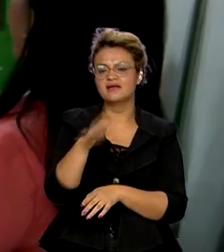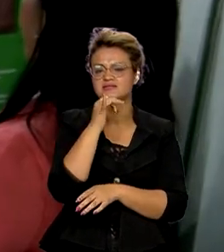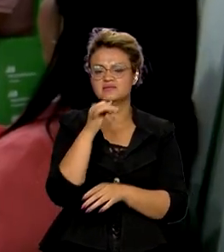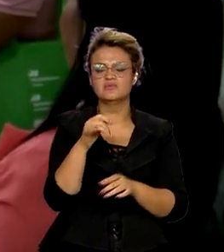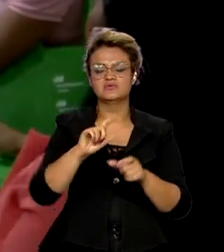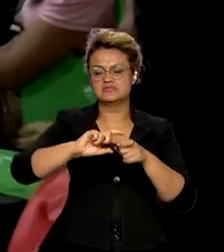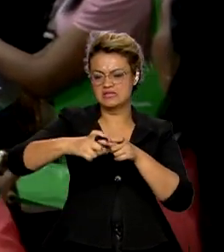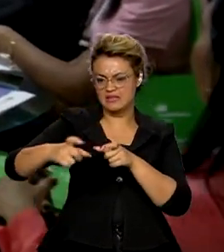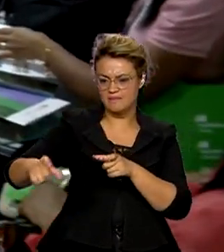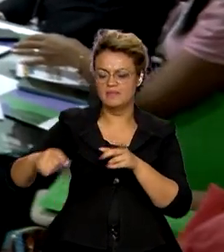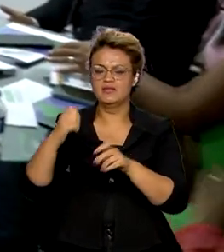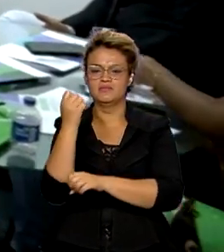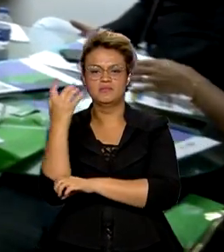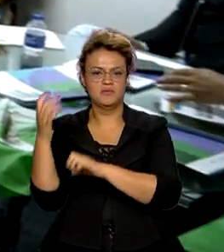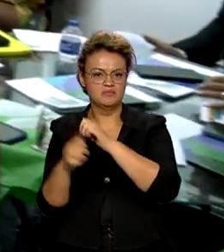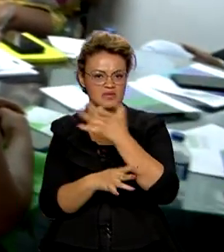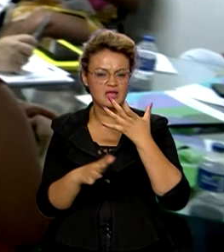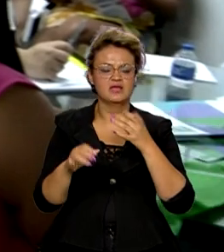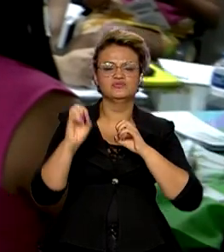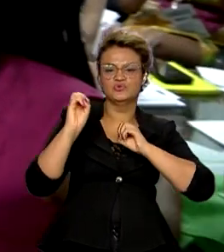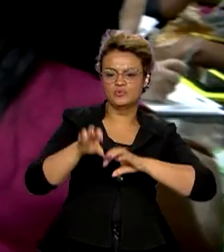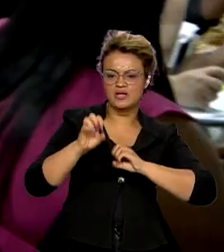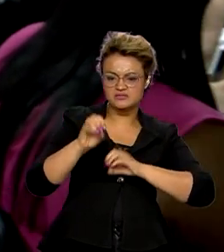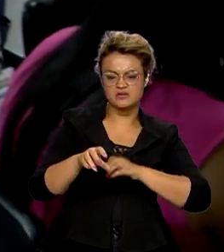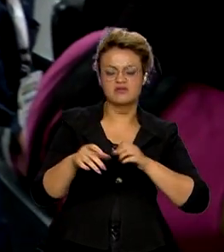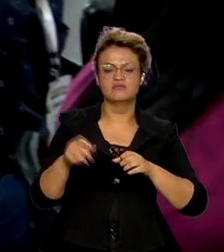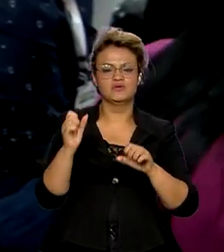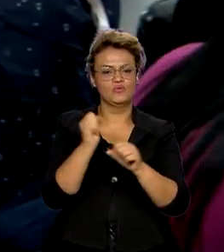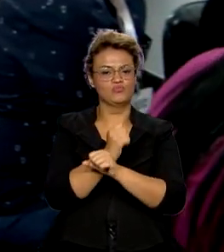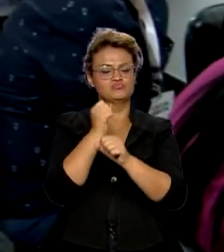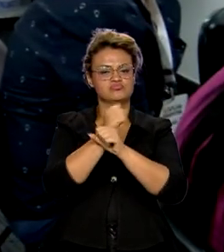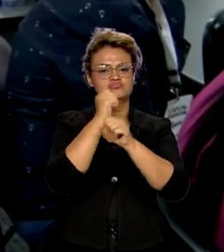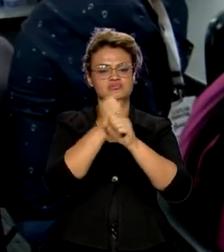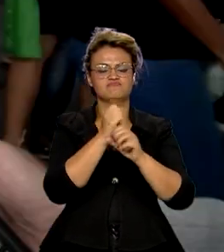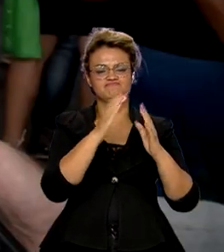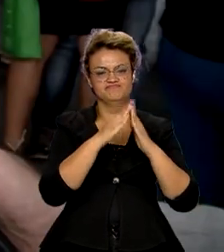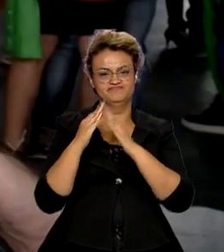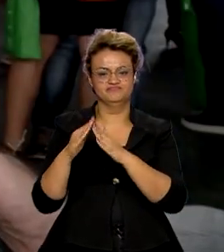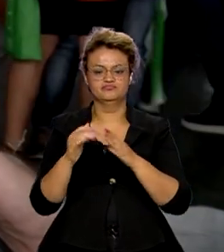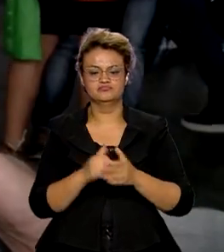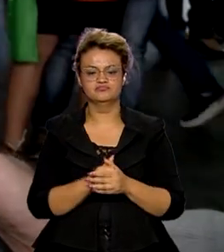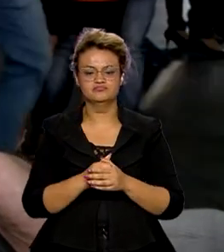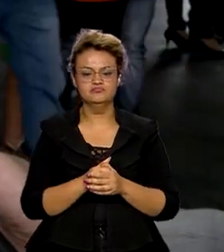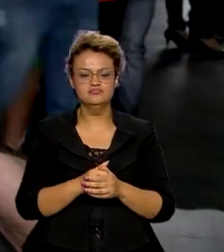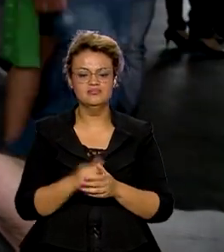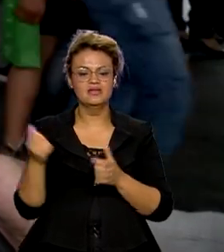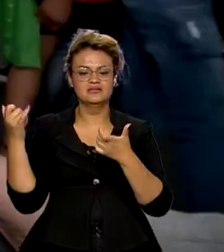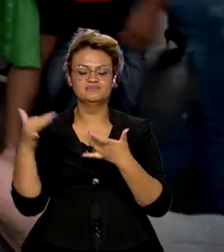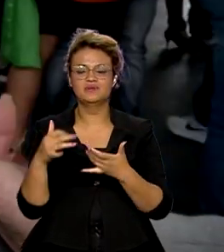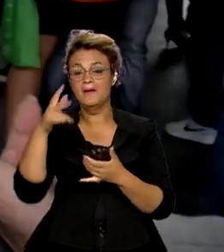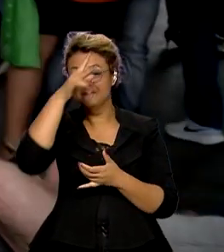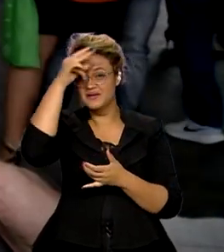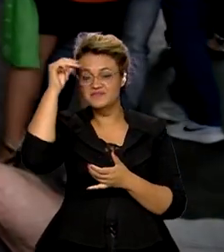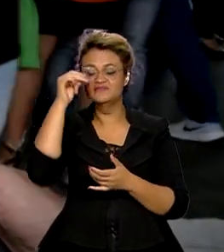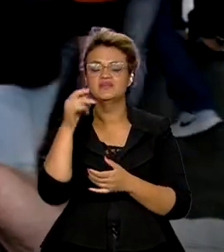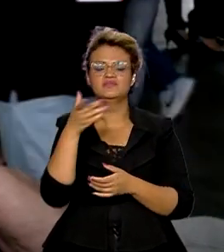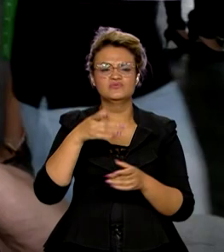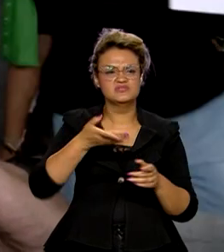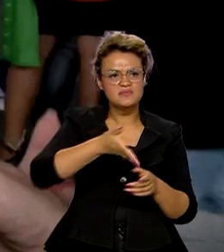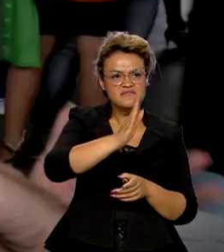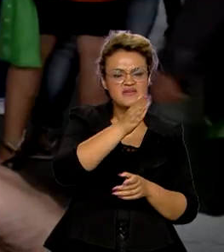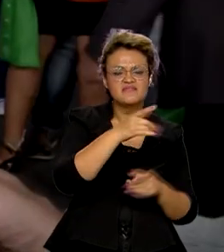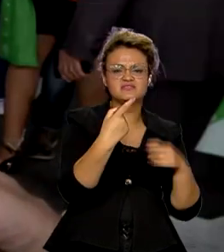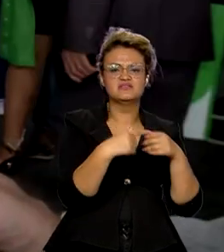saneamento, meio ambiente, educação e construção de moradias. Sempre os prefeitos foram a Brasília